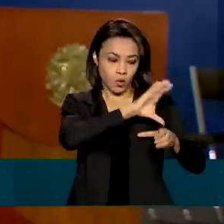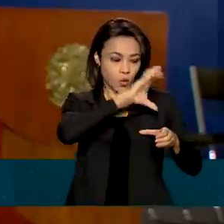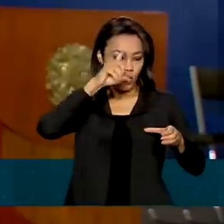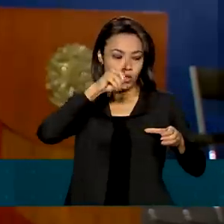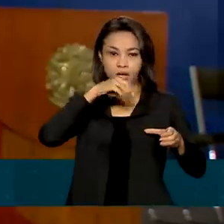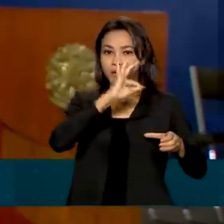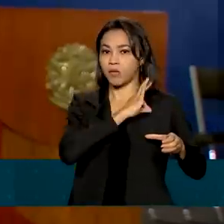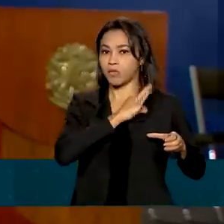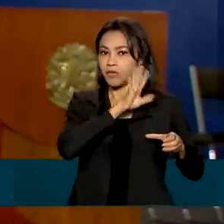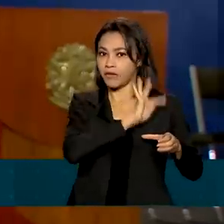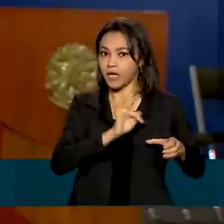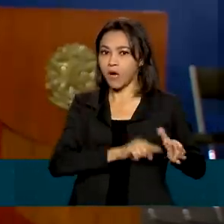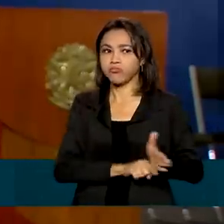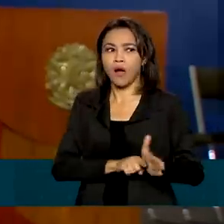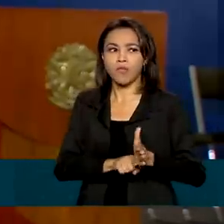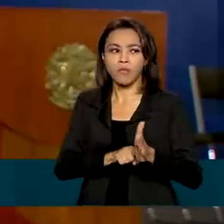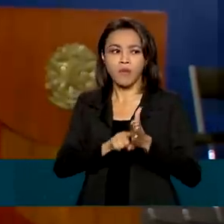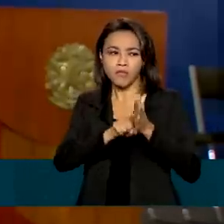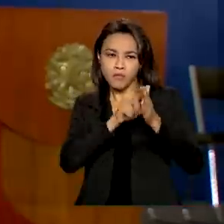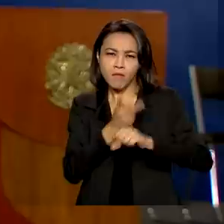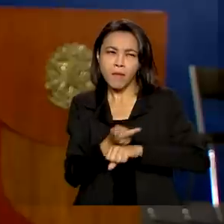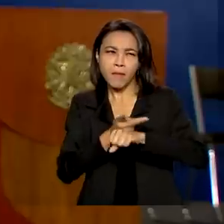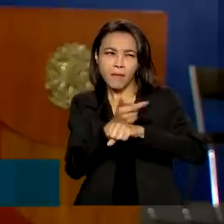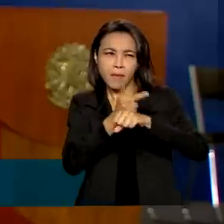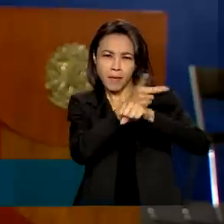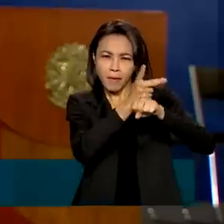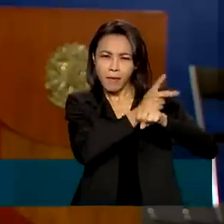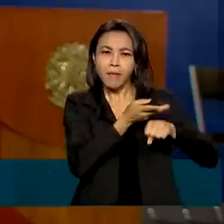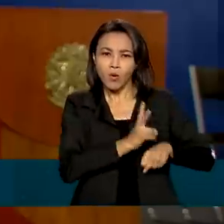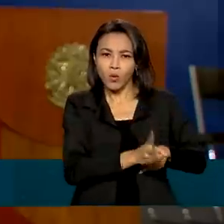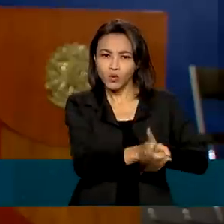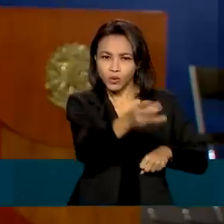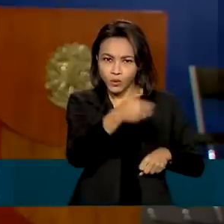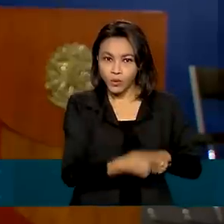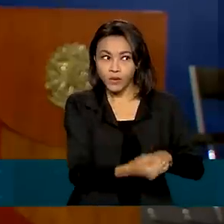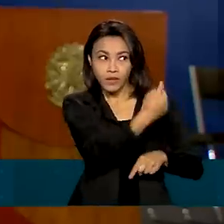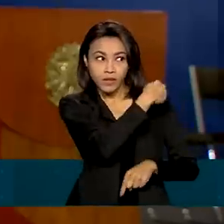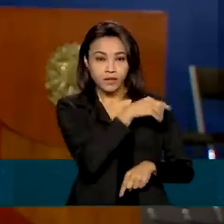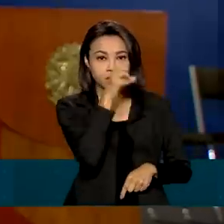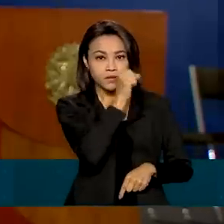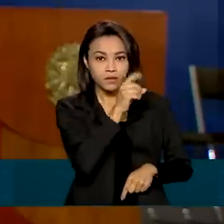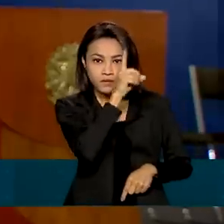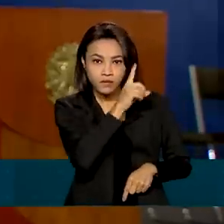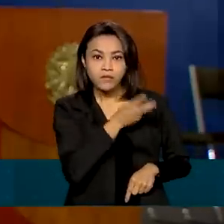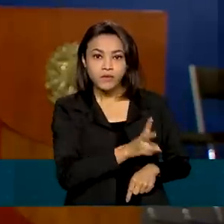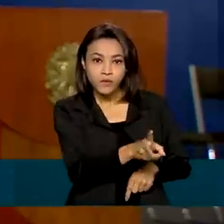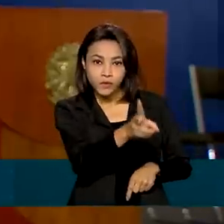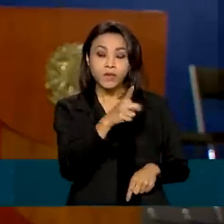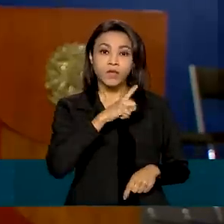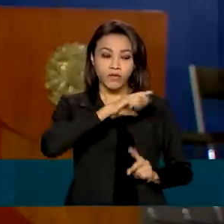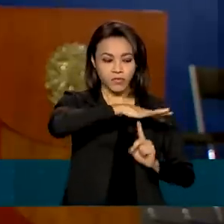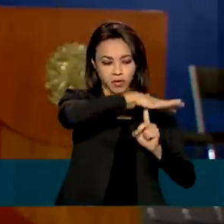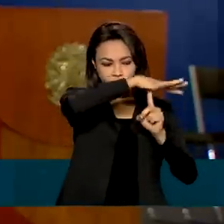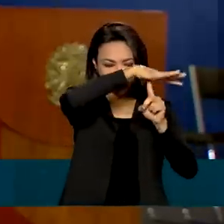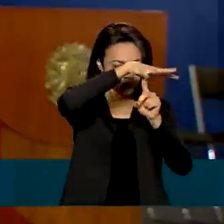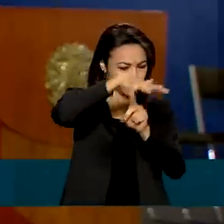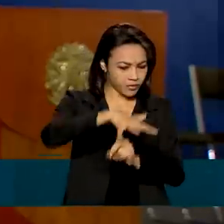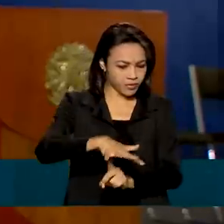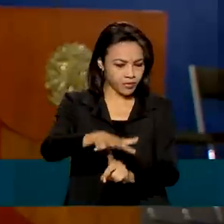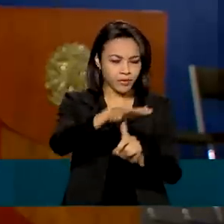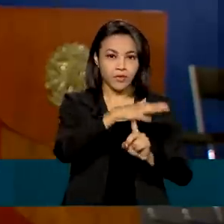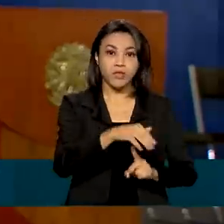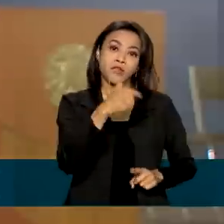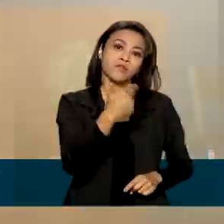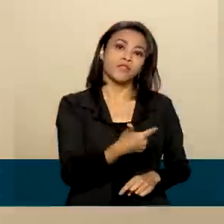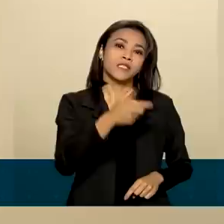pela Polícia Federal, as buscas prosseguiram neste fim de semana. Além de reconhecimento aéreo, foram percorridos cerca de